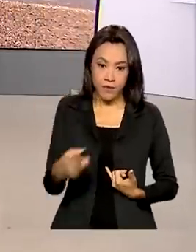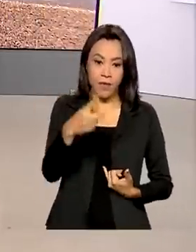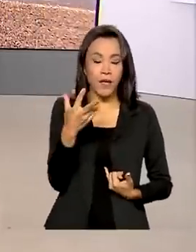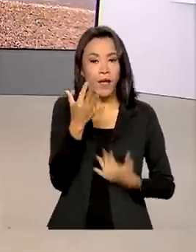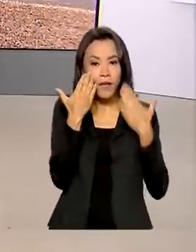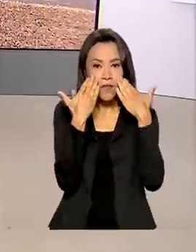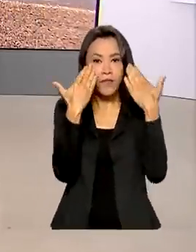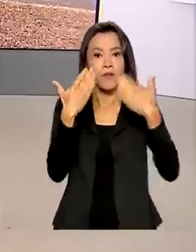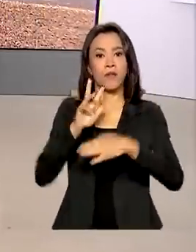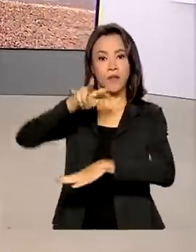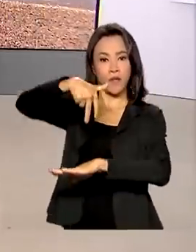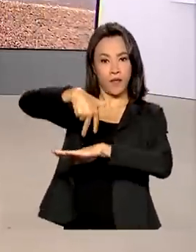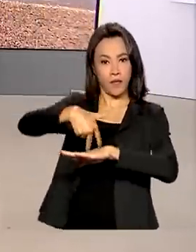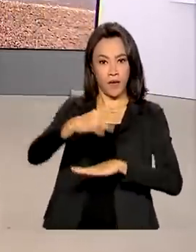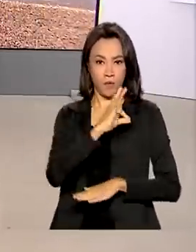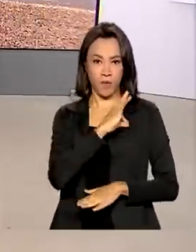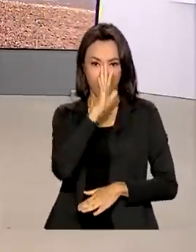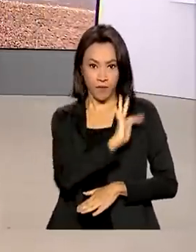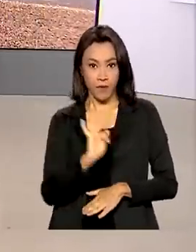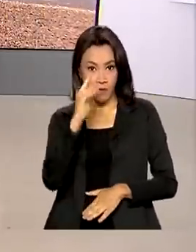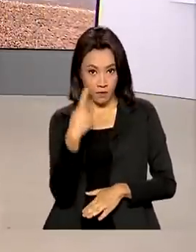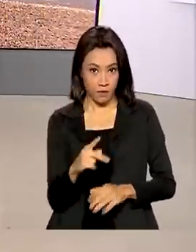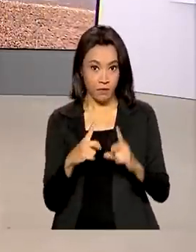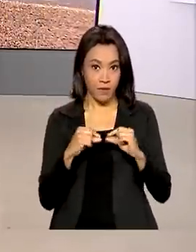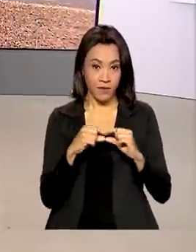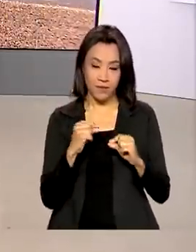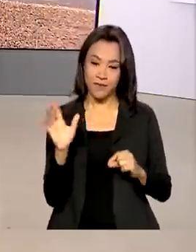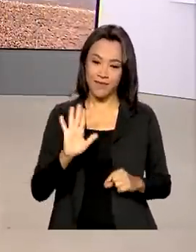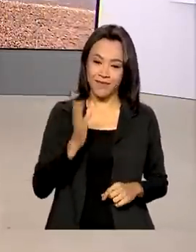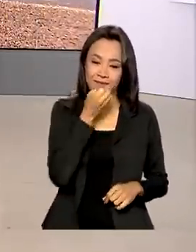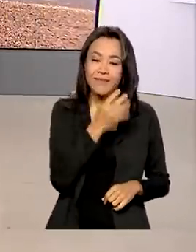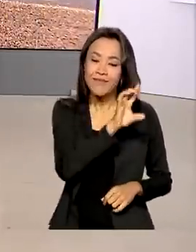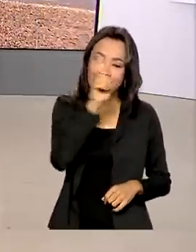Ele está em frente à Polícia Federal aqui em Brasília. Oi, Glauco, bom dia para você.